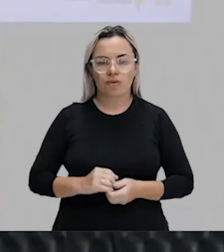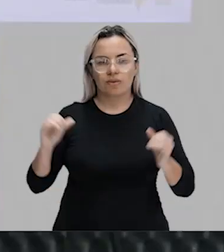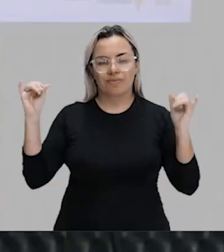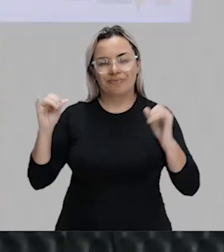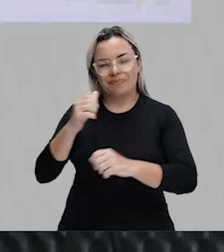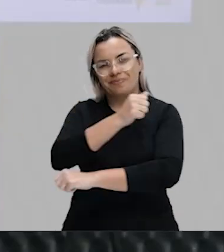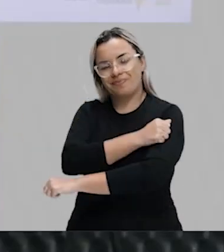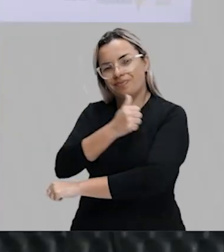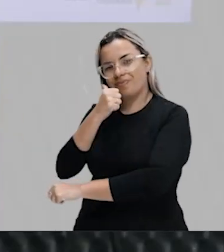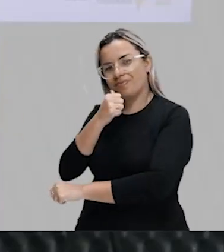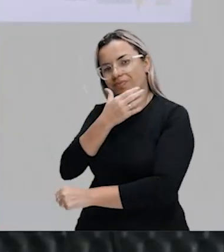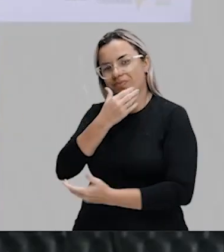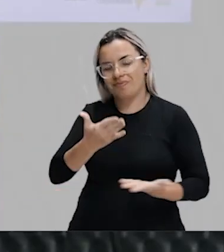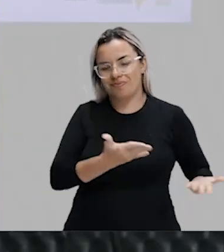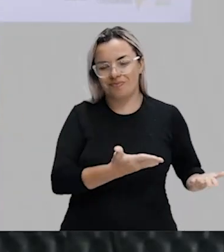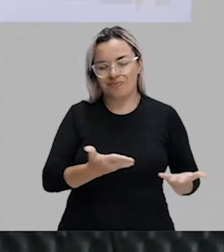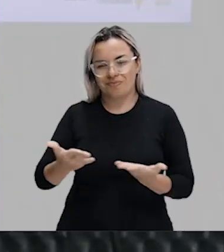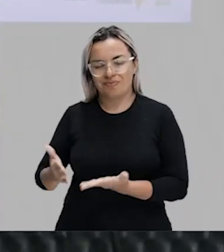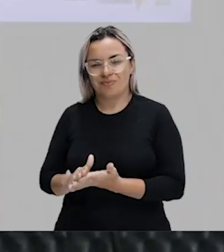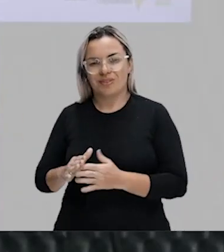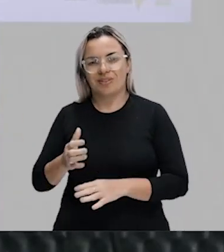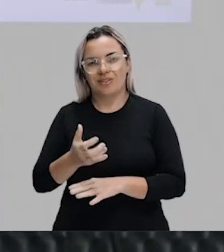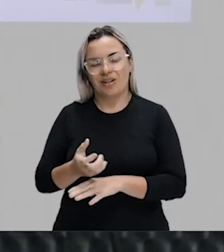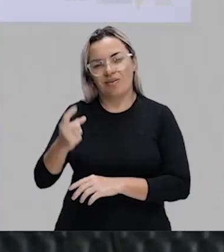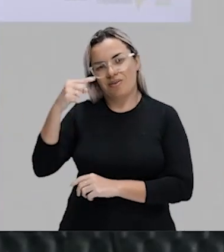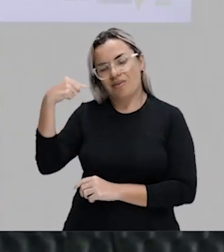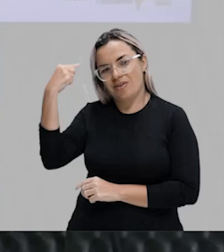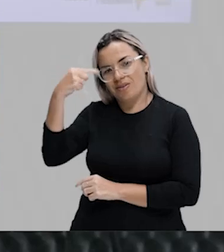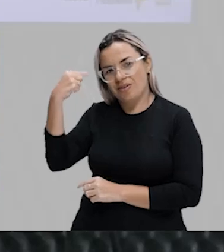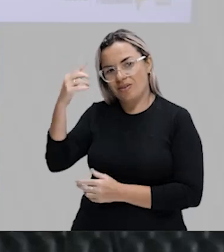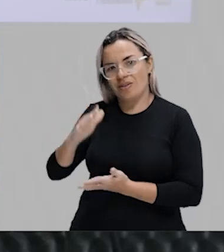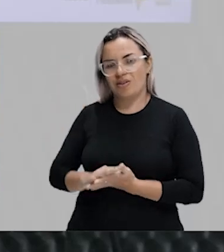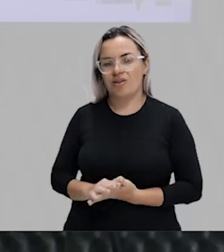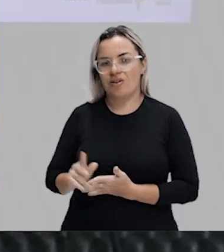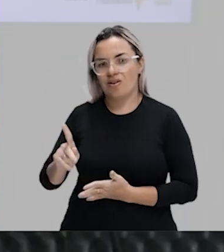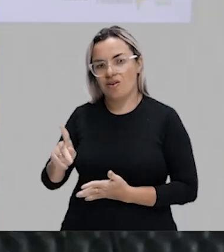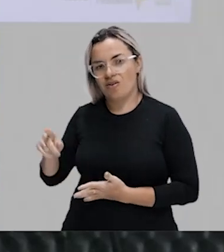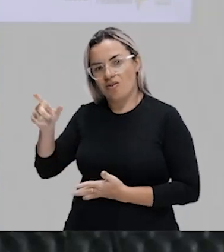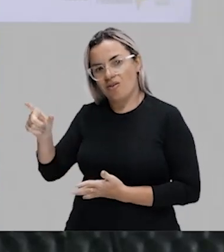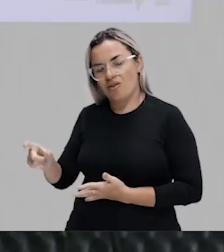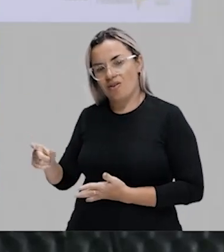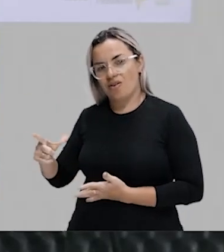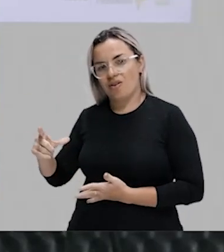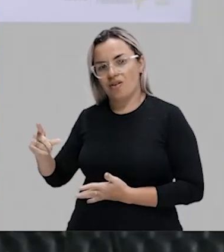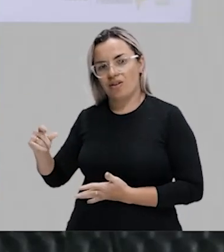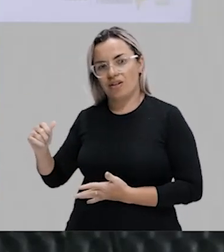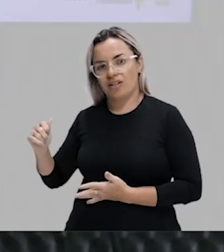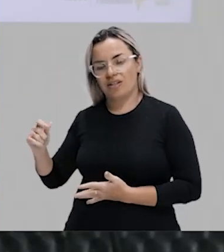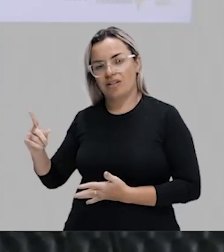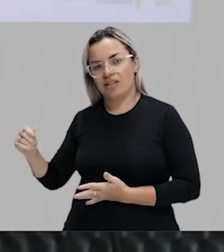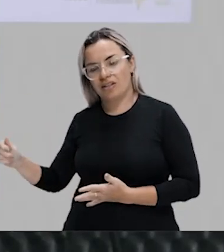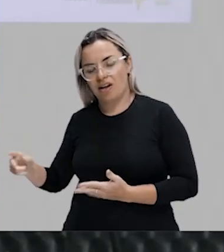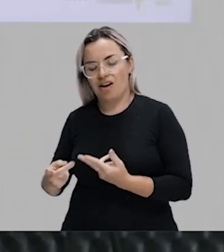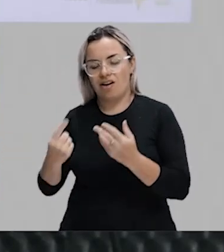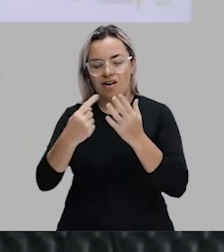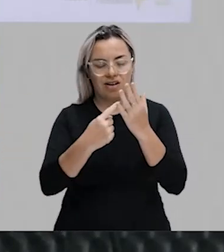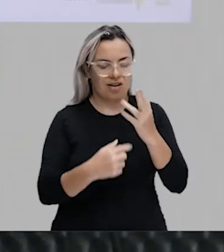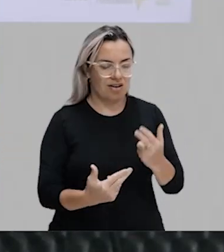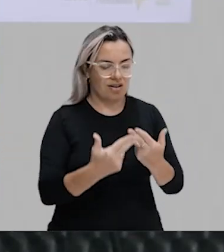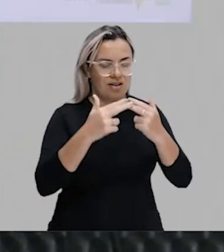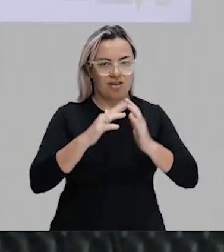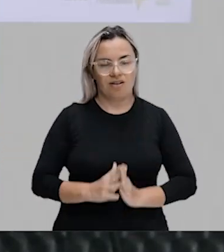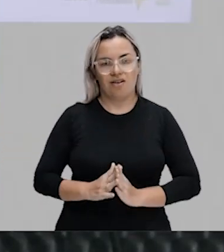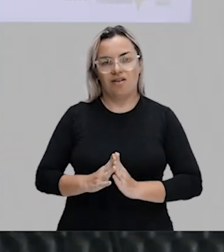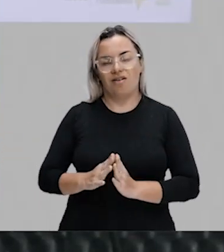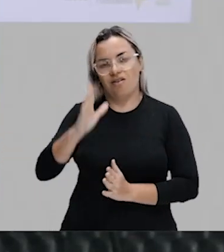Olá, chicos e ticas, bem-vindos à La Classe Espanhol de hoje. Professora Leda Jane aqui na área do hashtag Fico em Casa, aprendendo o